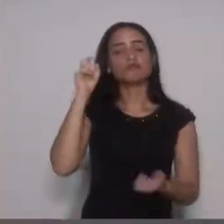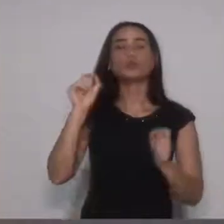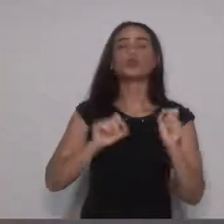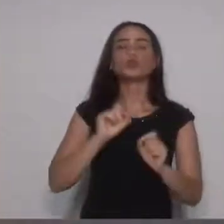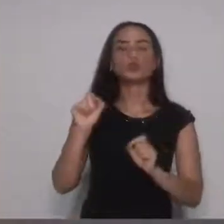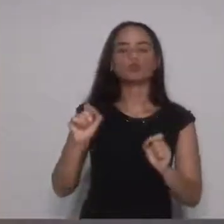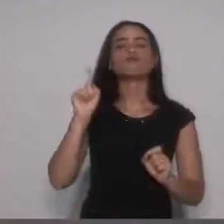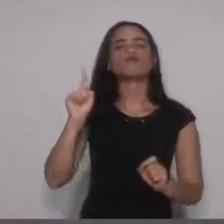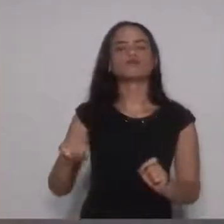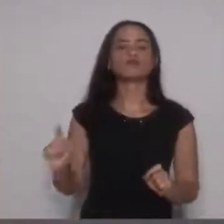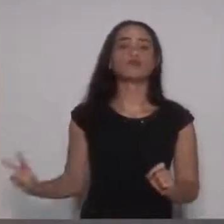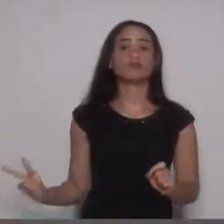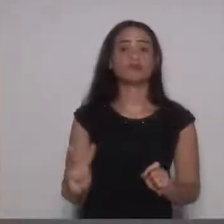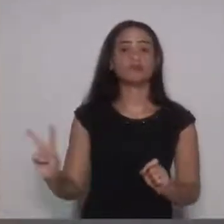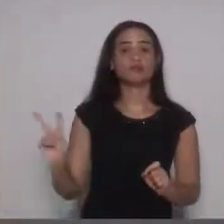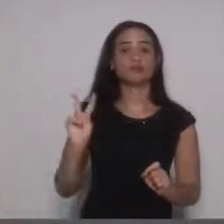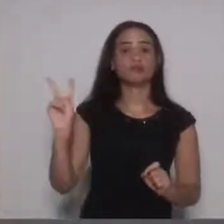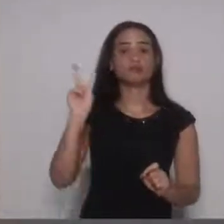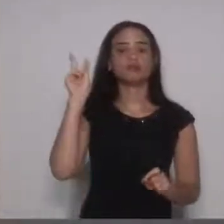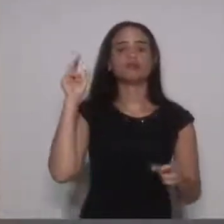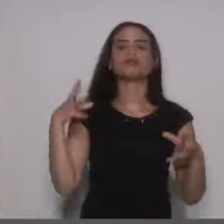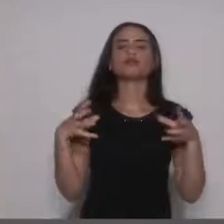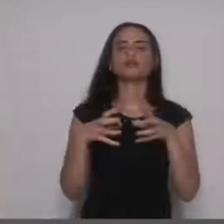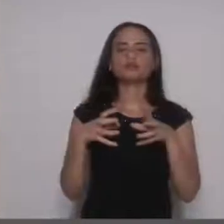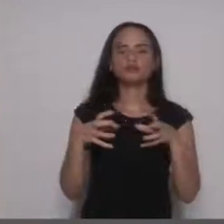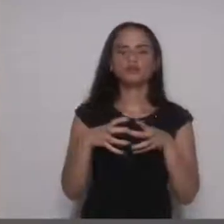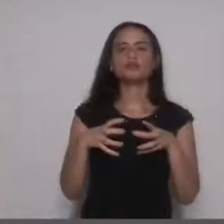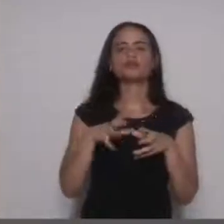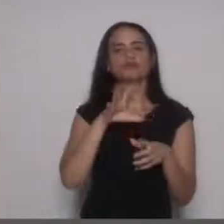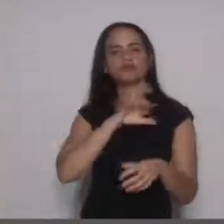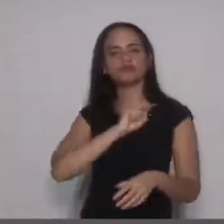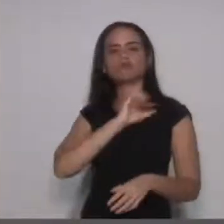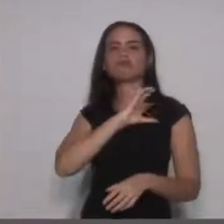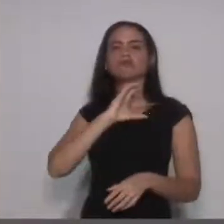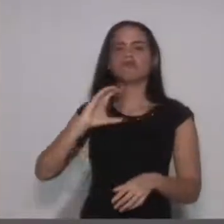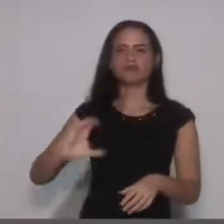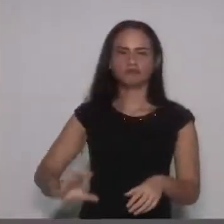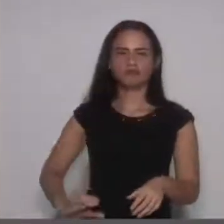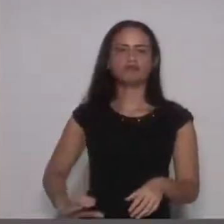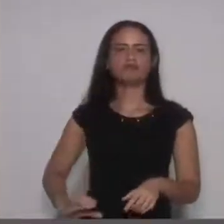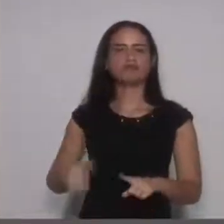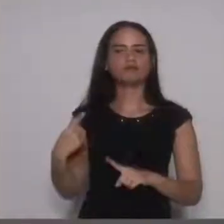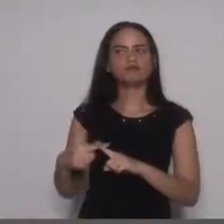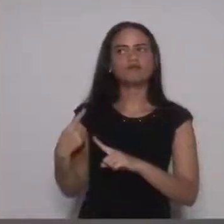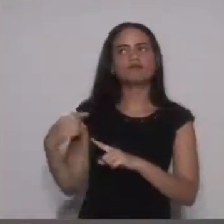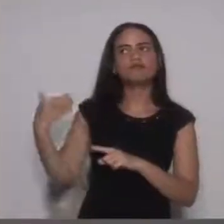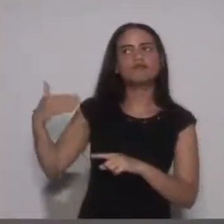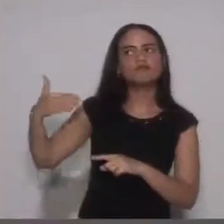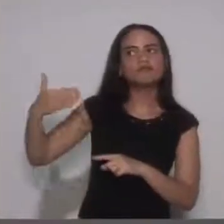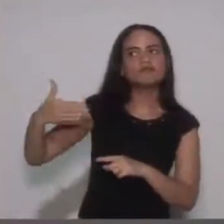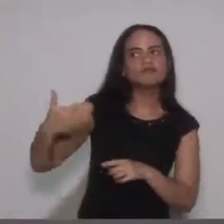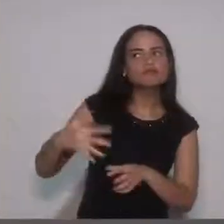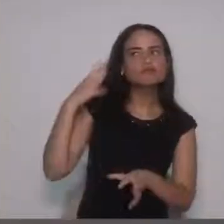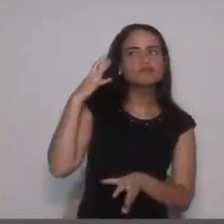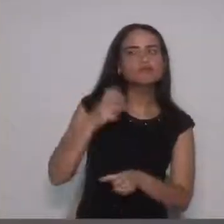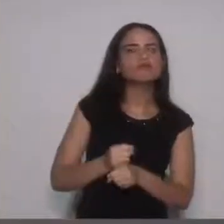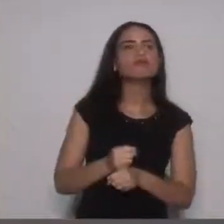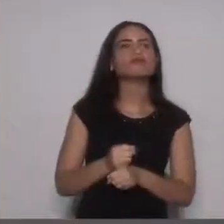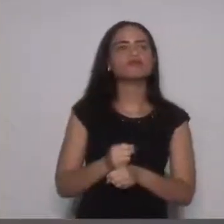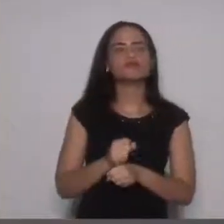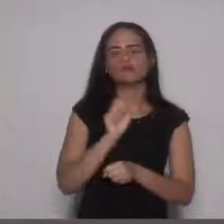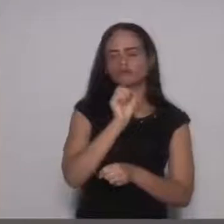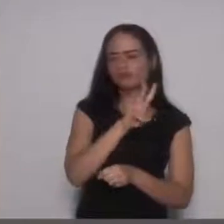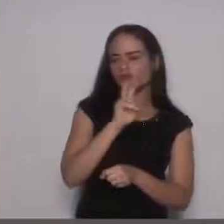povo cristão, que ultimamente a gente tem visto, até, desculpa, alguns,